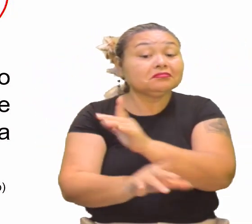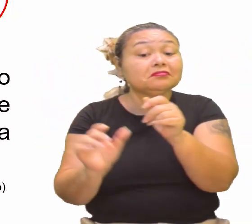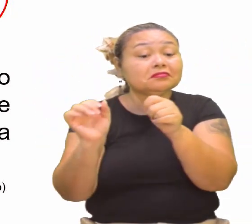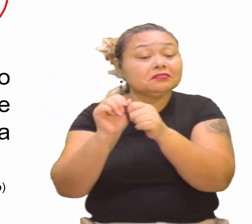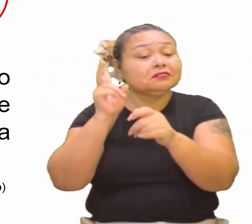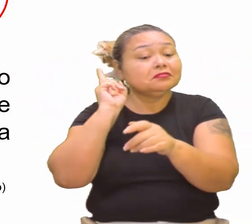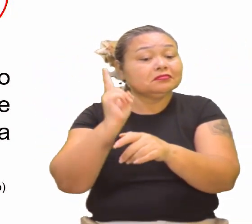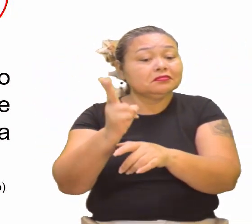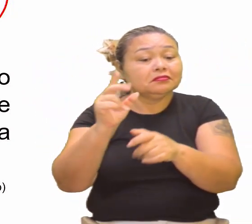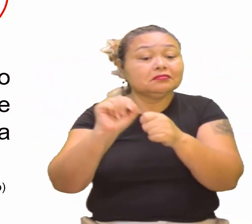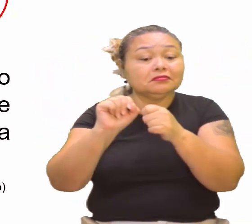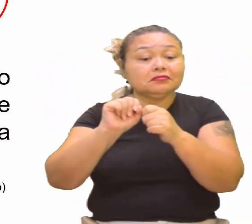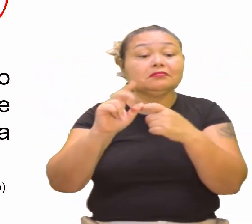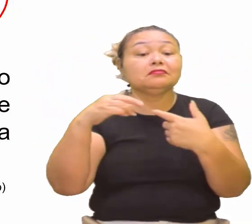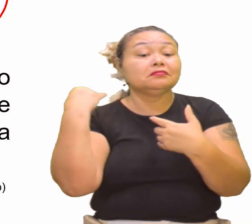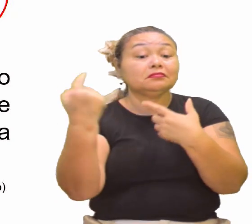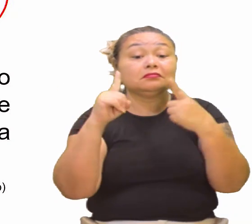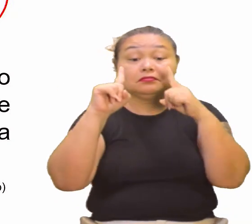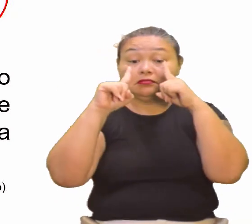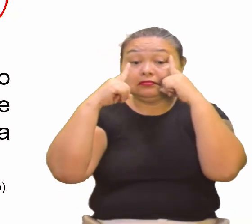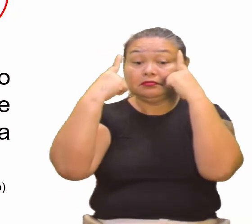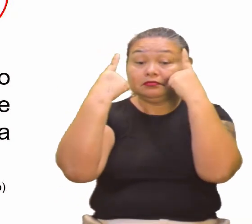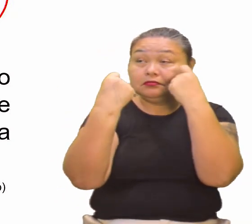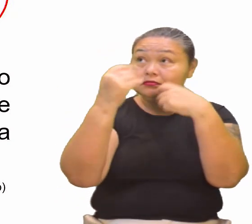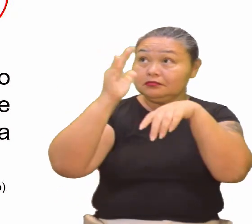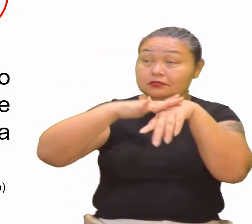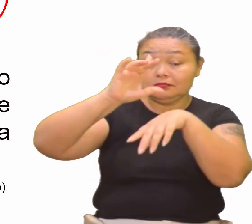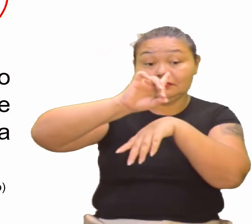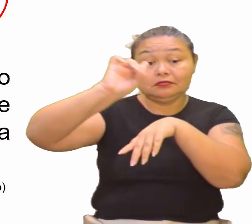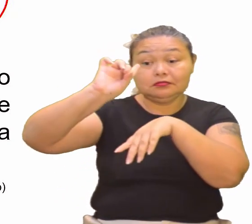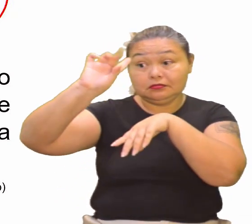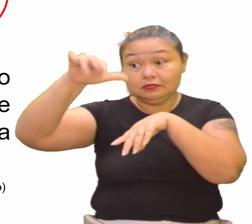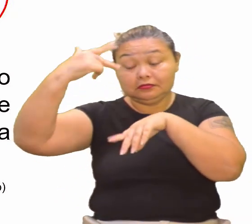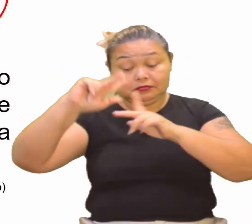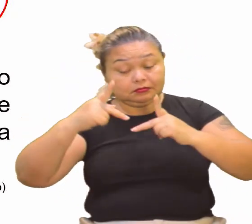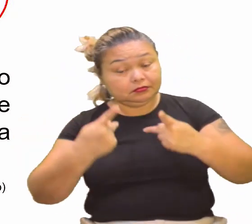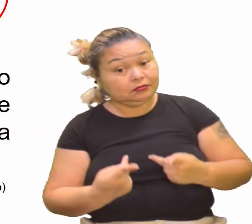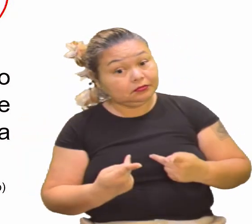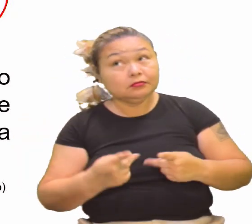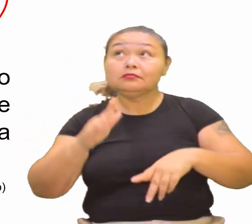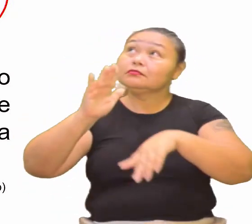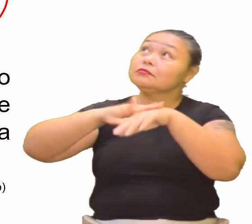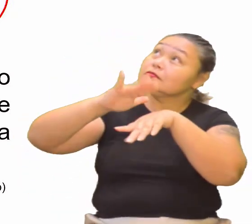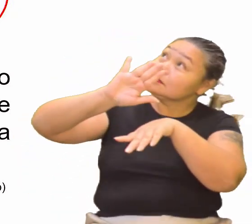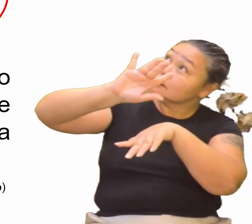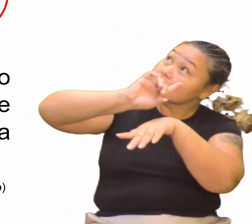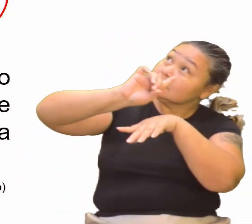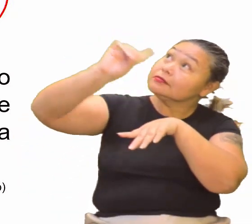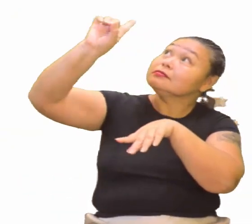colocava a importância do interesse do divino, acima da existência humana. Sempre era Deus.